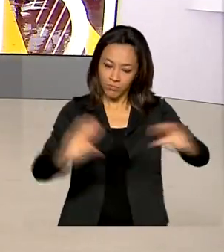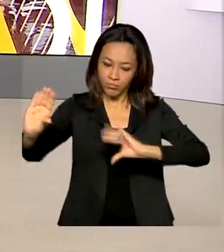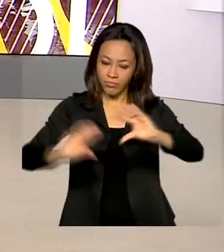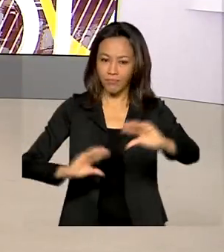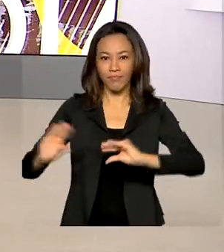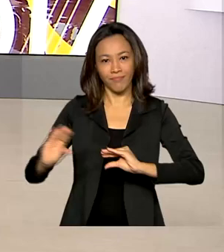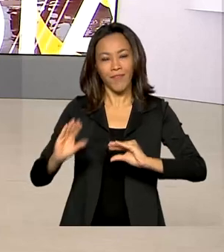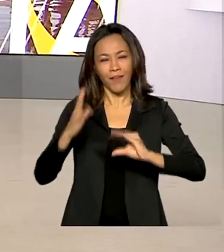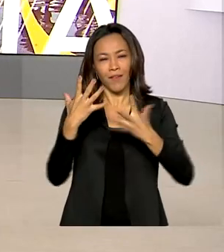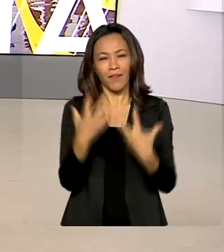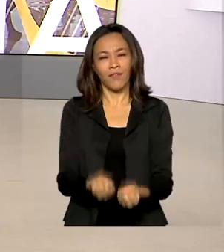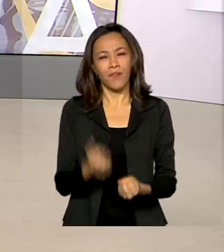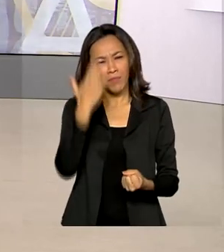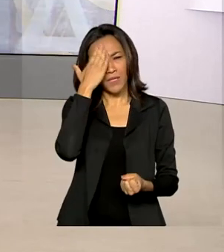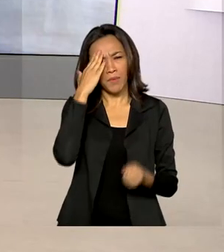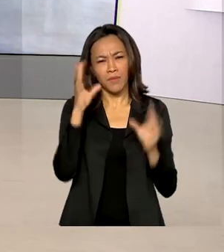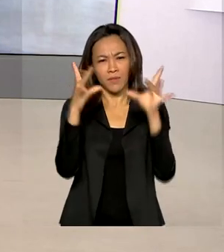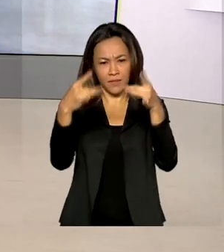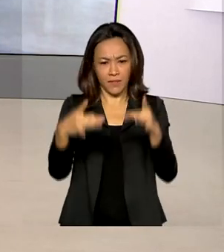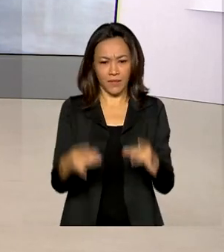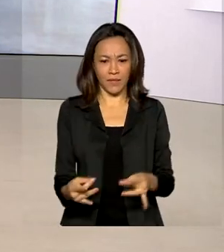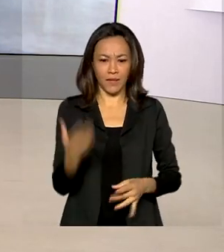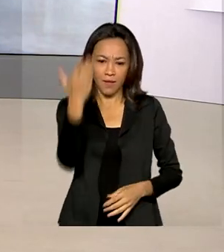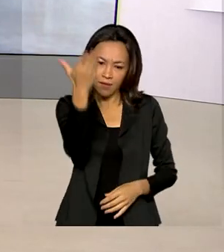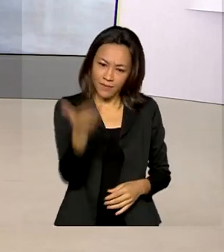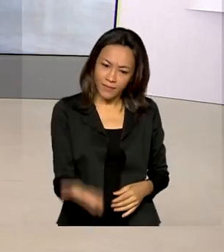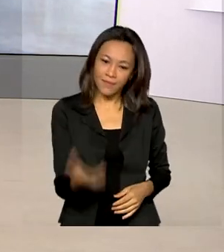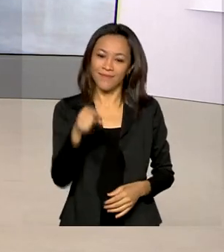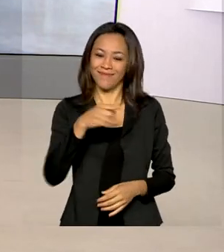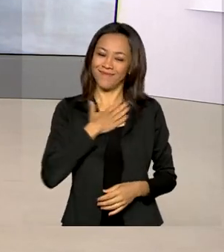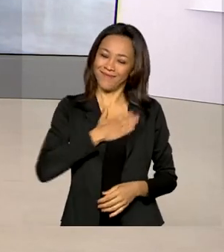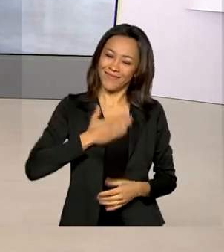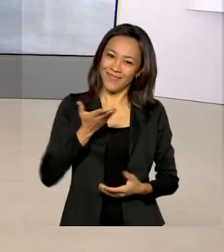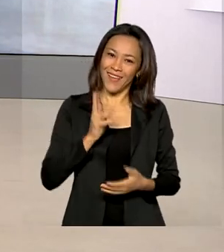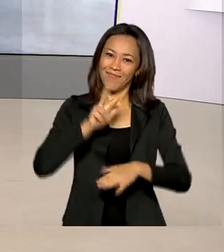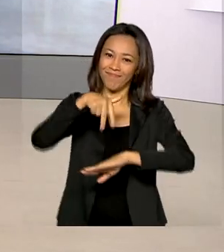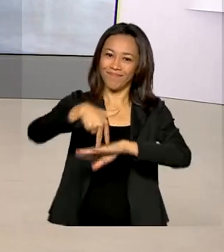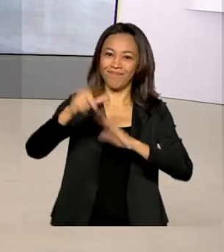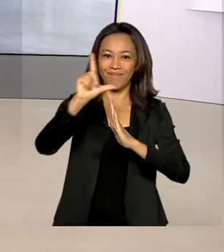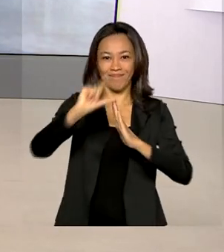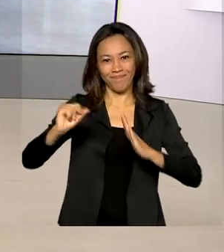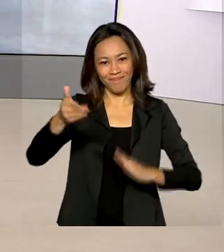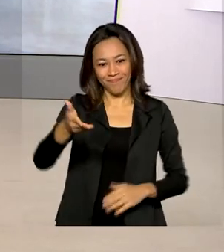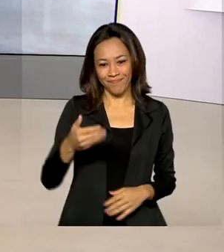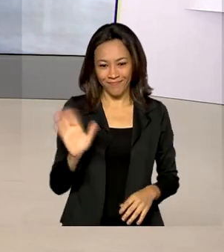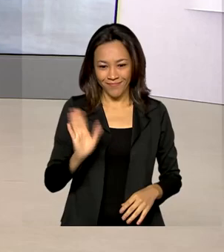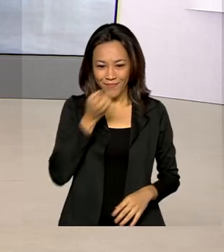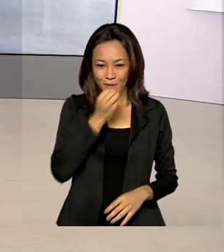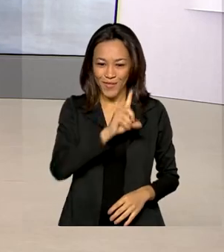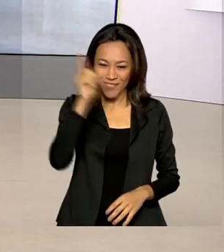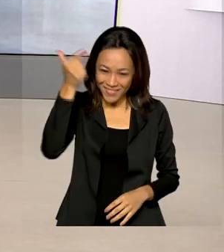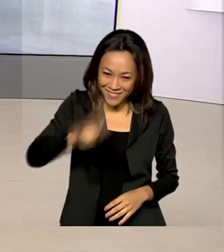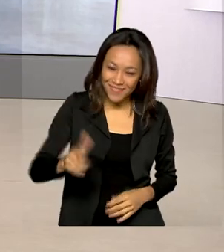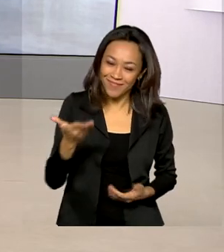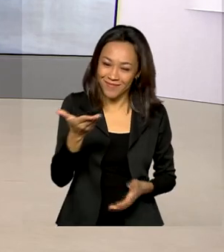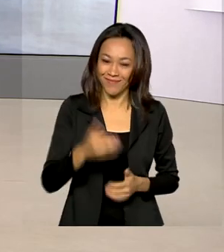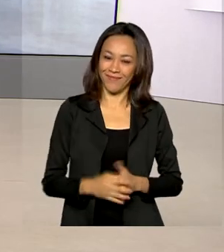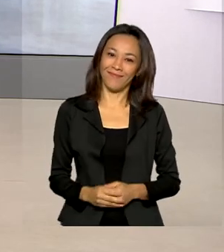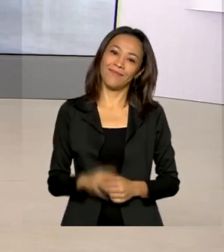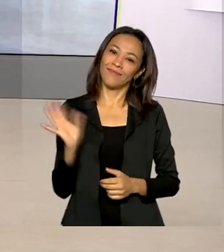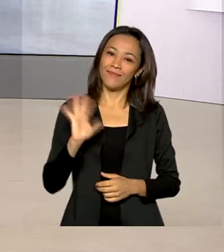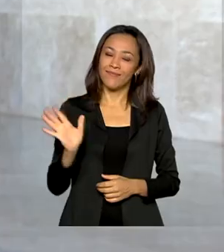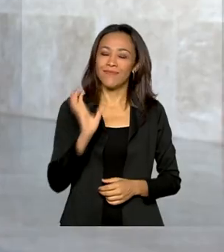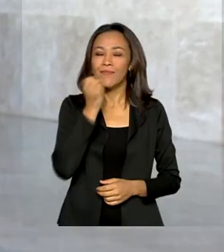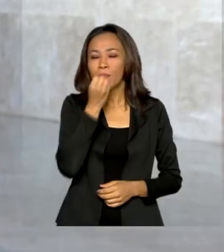Vamos saber os detalhes, então, com a repórter Ana Luíza Prazer, que está lá no Palácio. Bom dia, Ana. Você de novo. Oi, Dani.